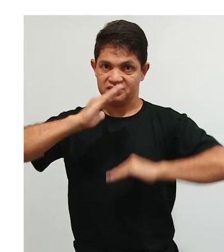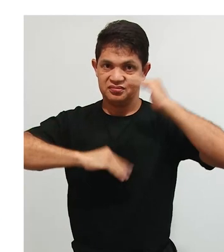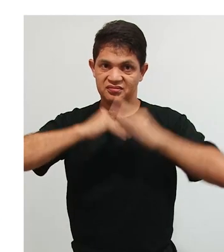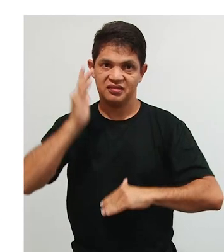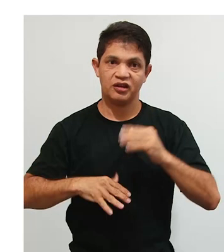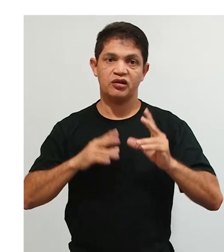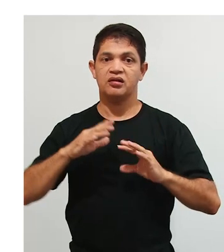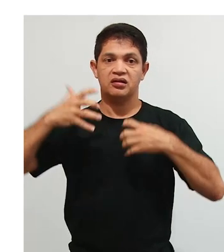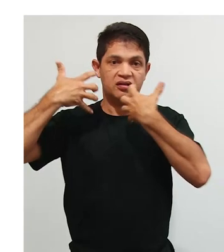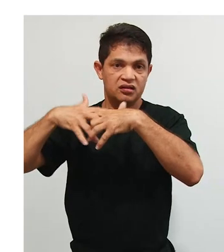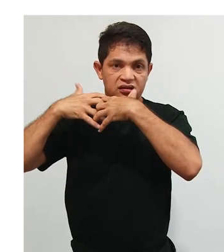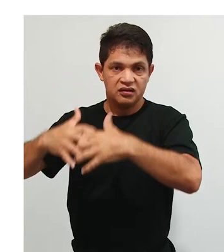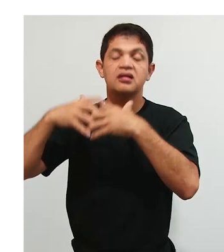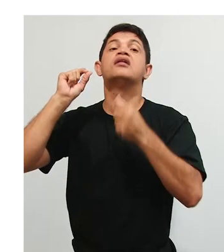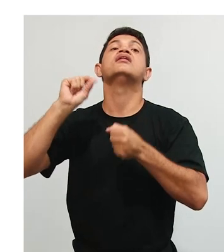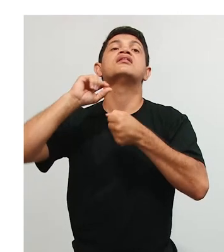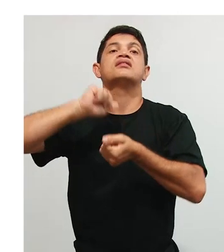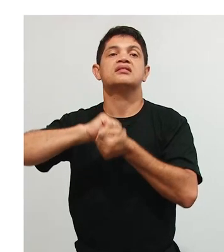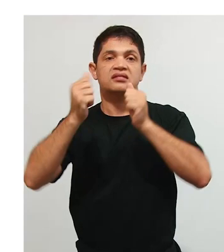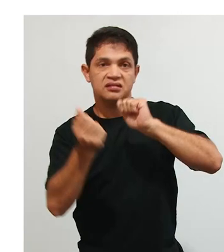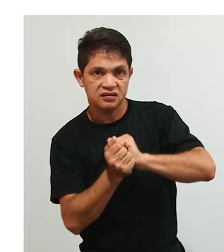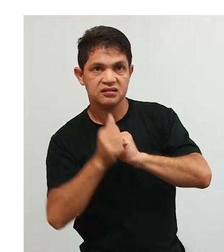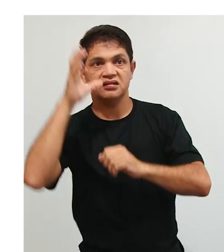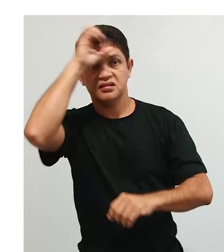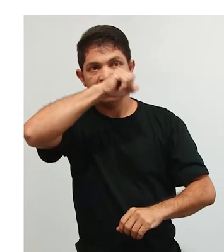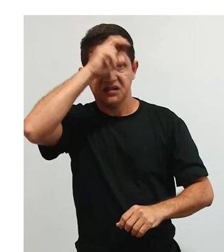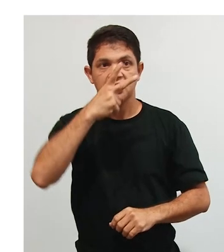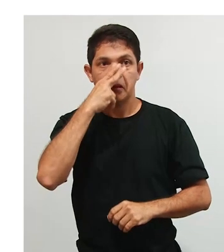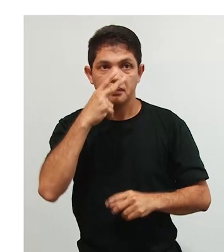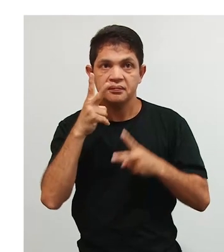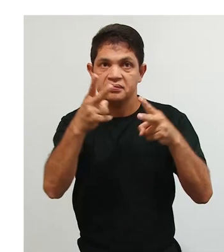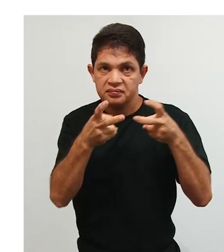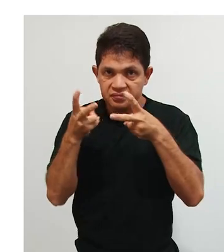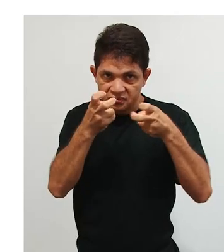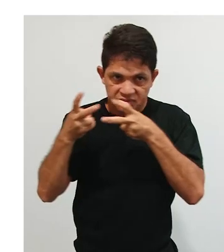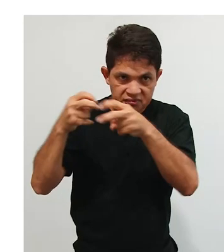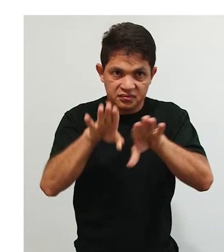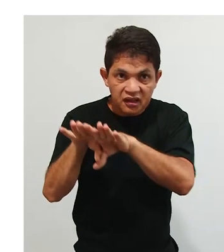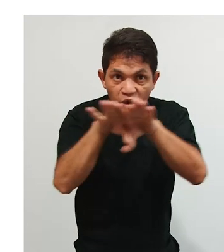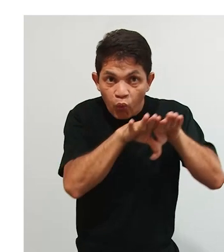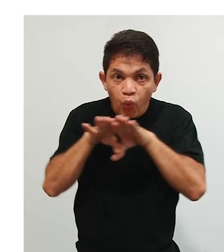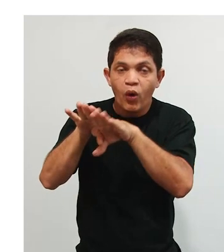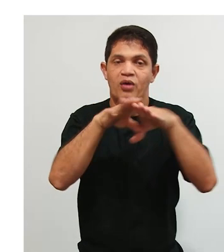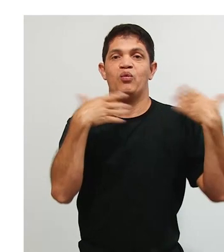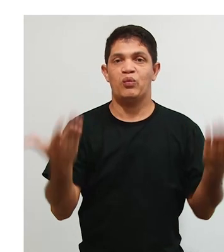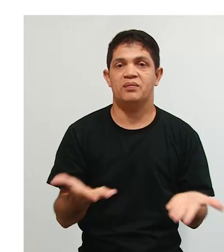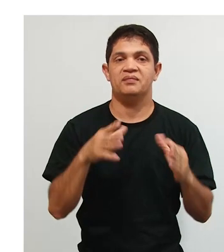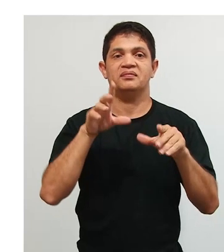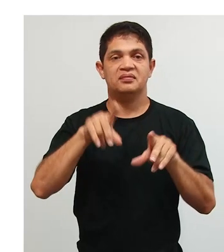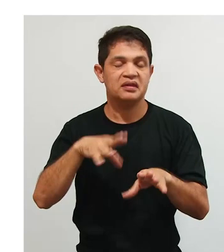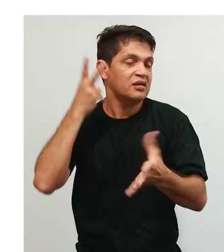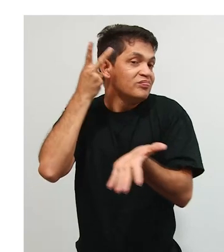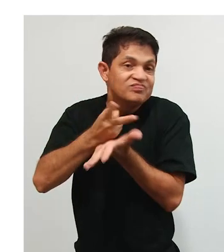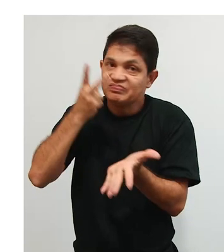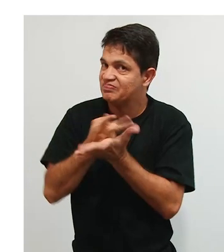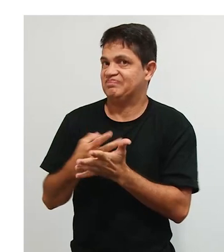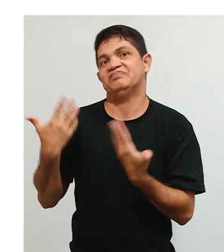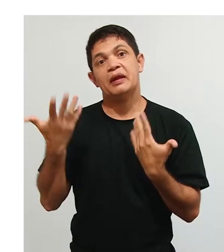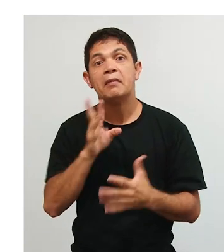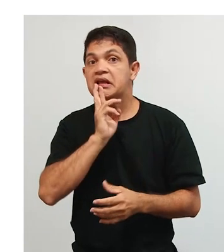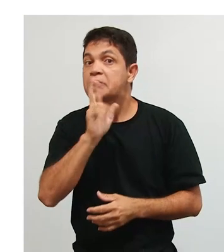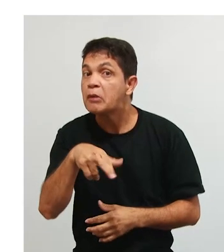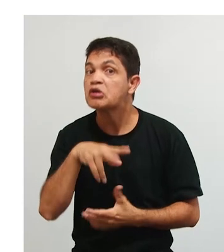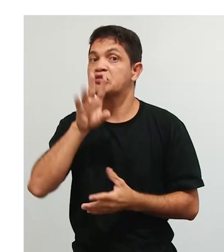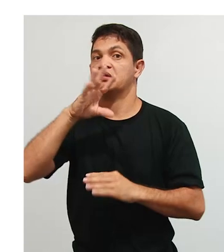concepção, é chamado de generalização. Ou seja, o mesmo estímulo para diferentes sujeitos vão ter a mesma resposta.